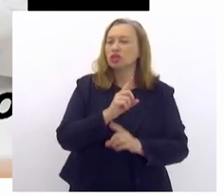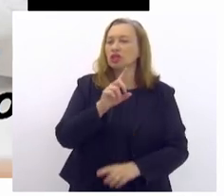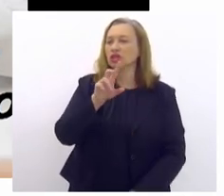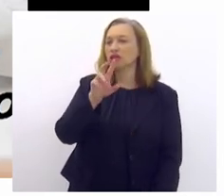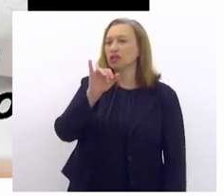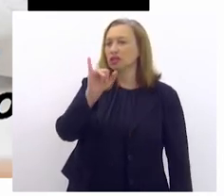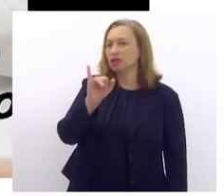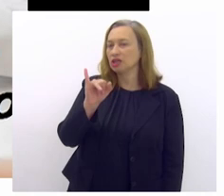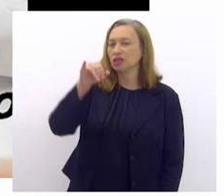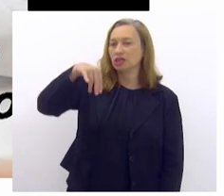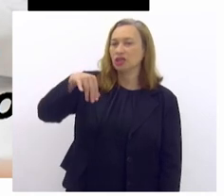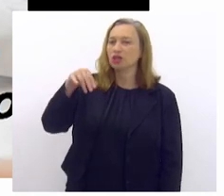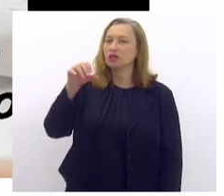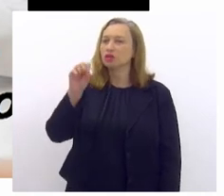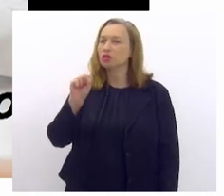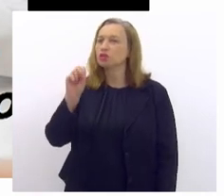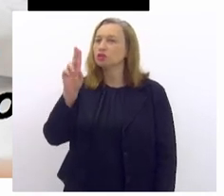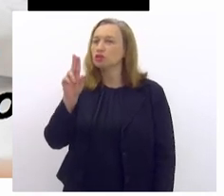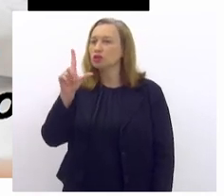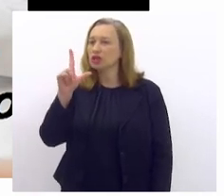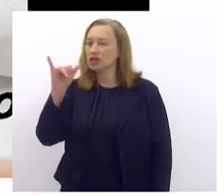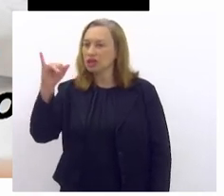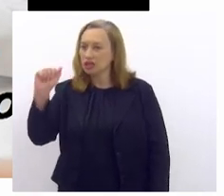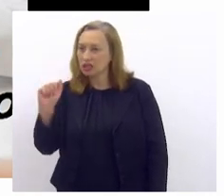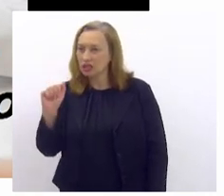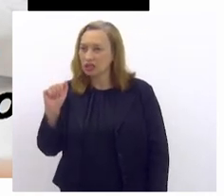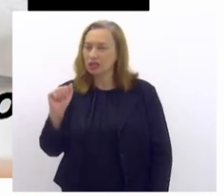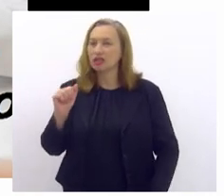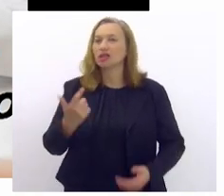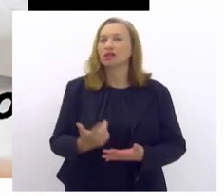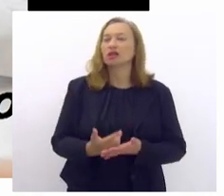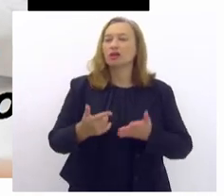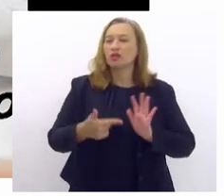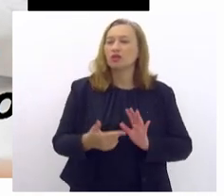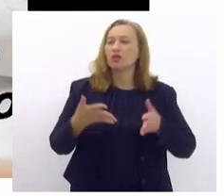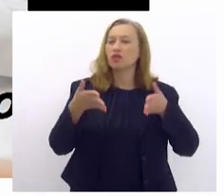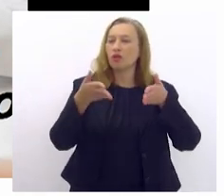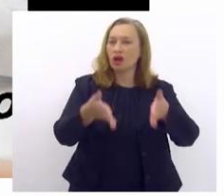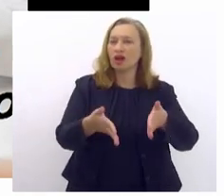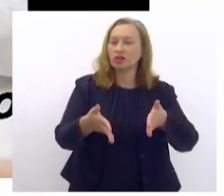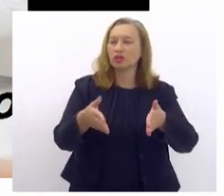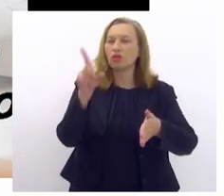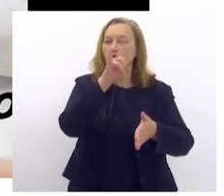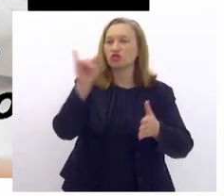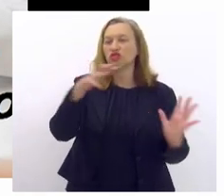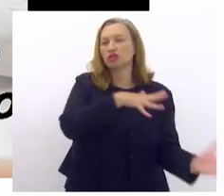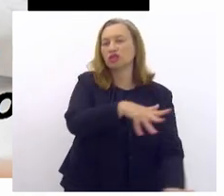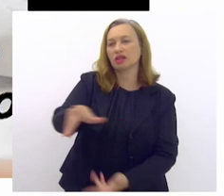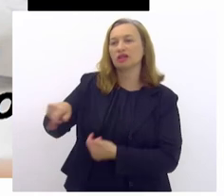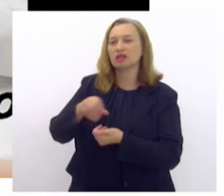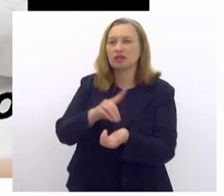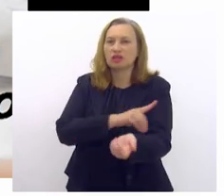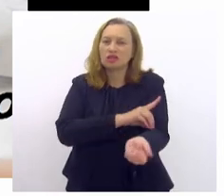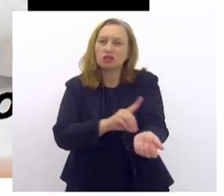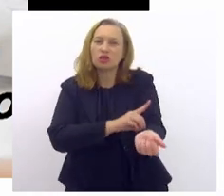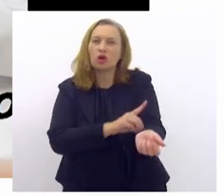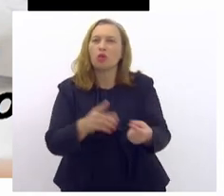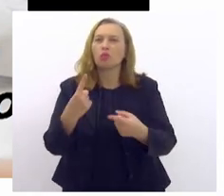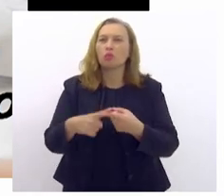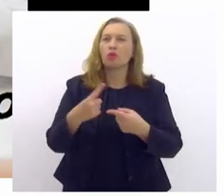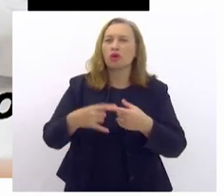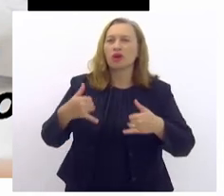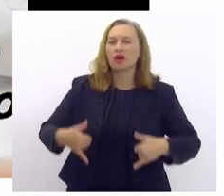dia, ele é sinalizado como o Dia Internacional do Diabetes, porque é aniversário